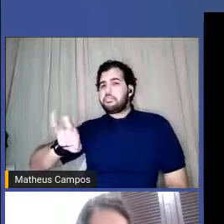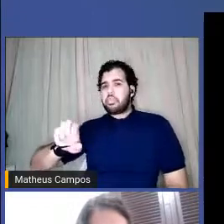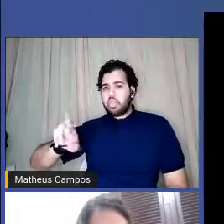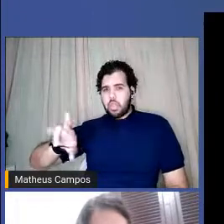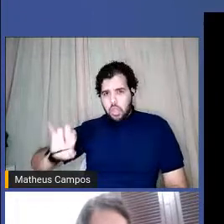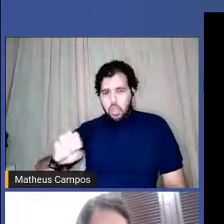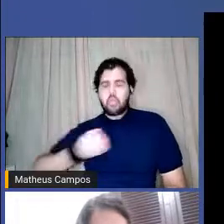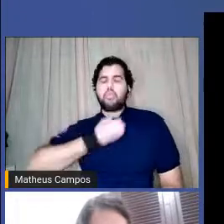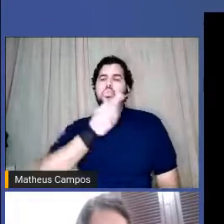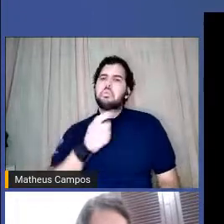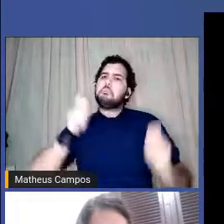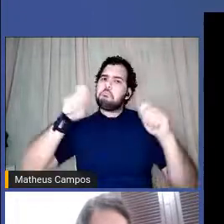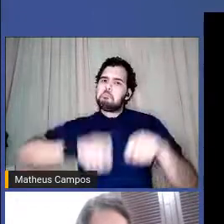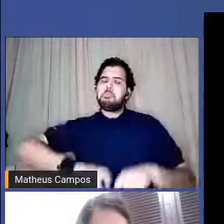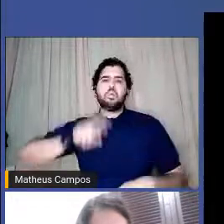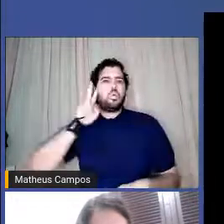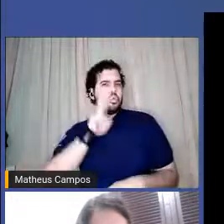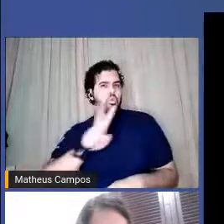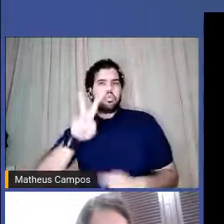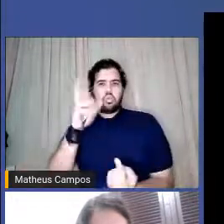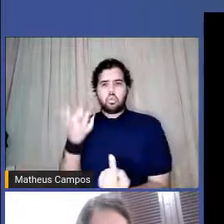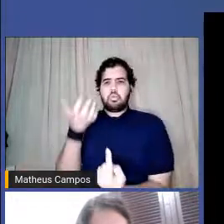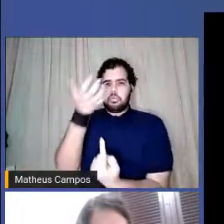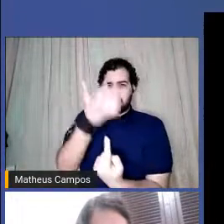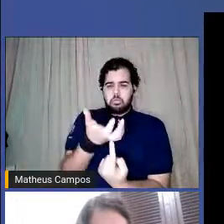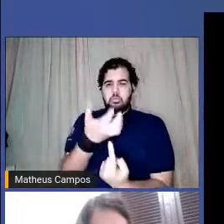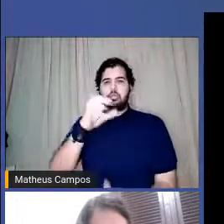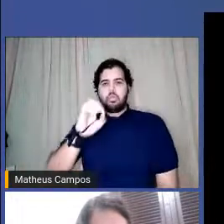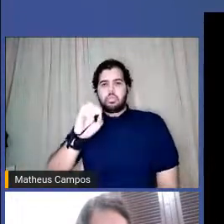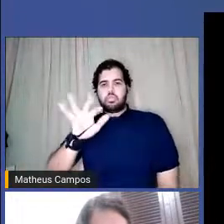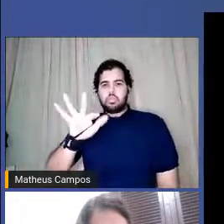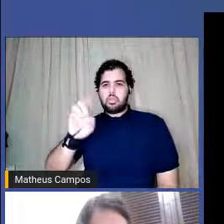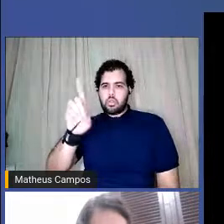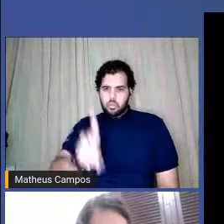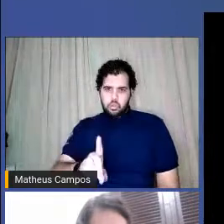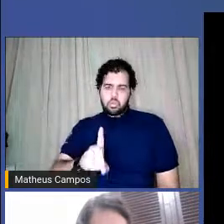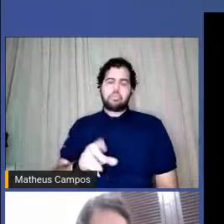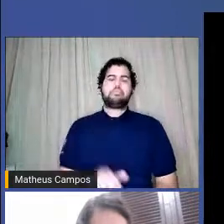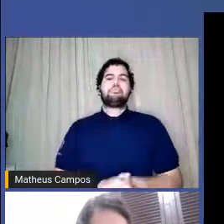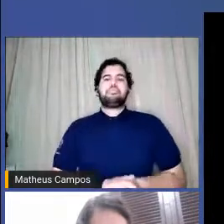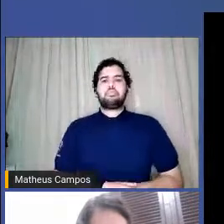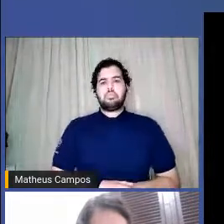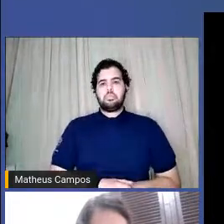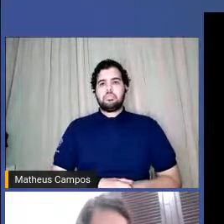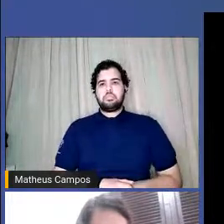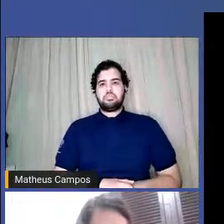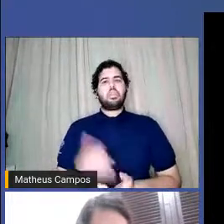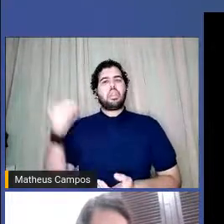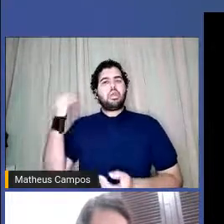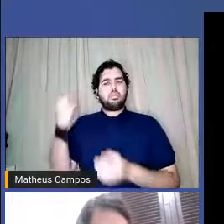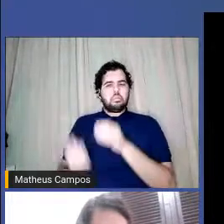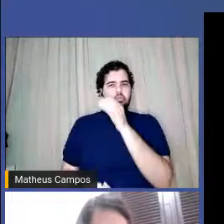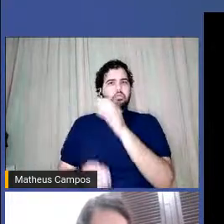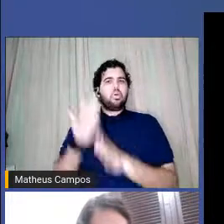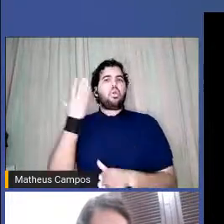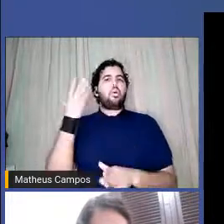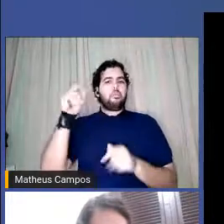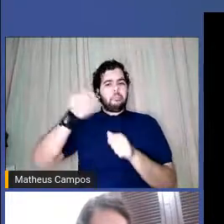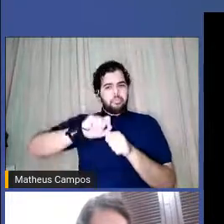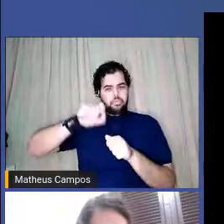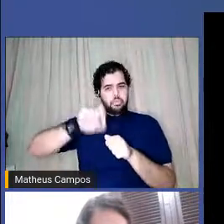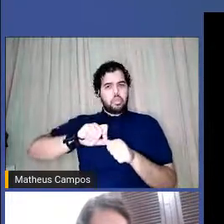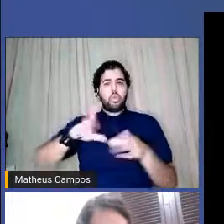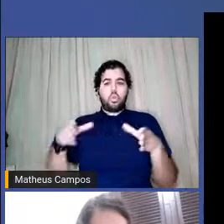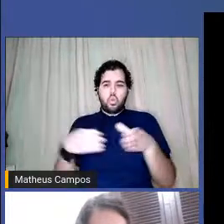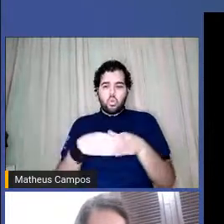disponível na antologia Ofó, que foi construída, né? Foi feita pela Coletiva